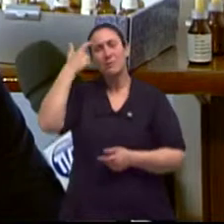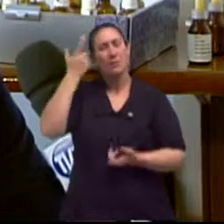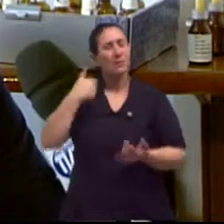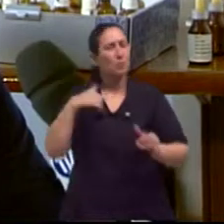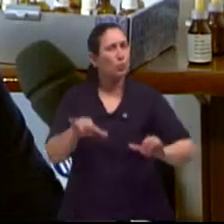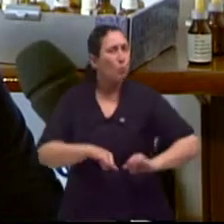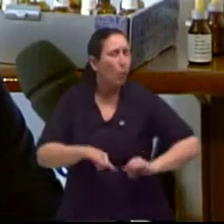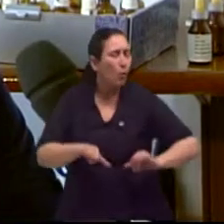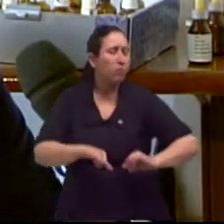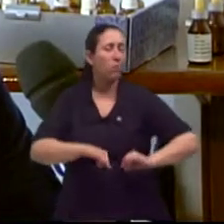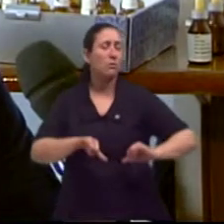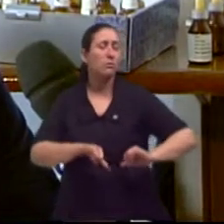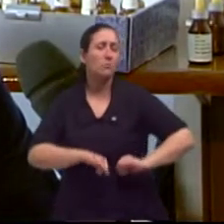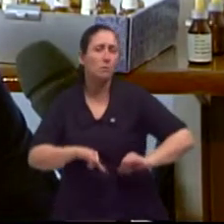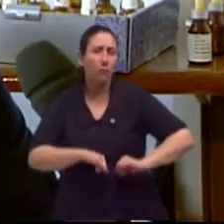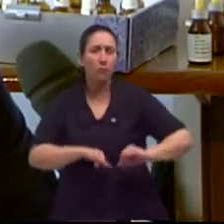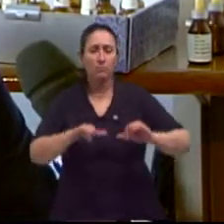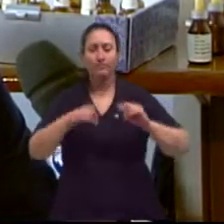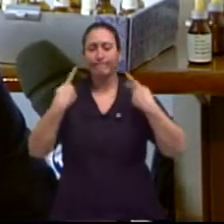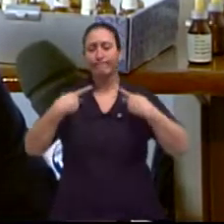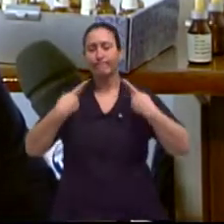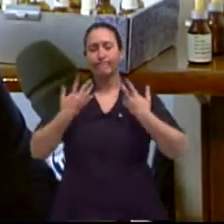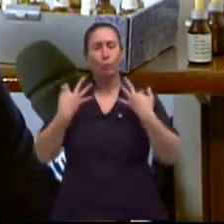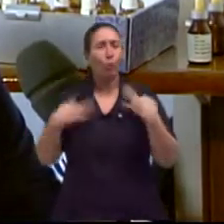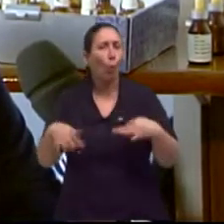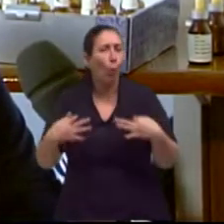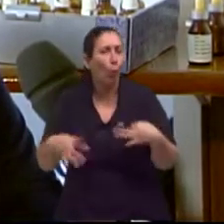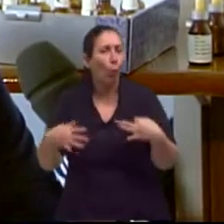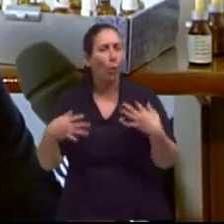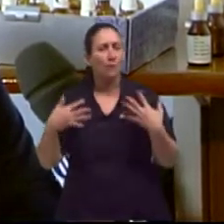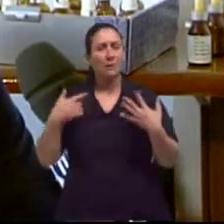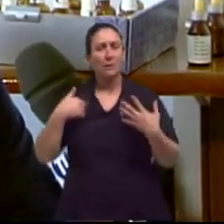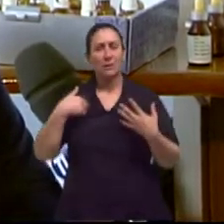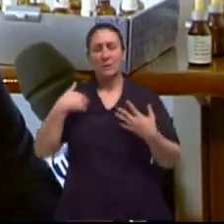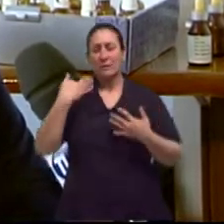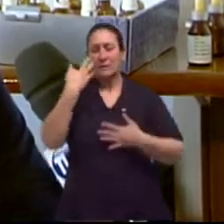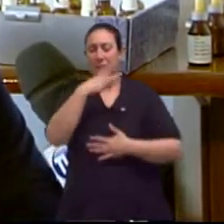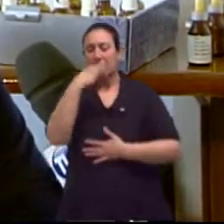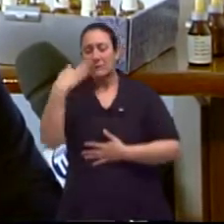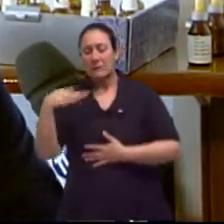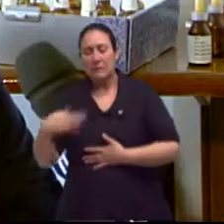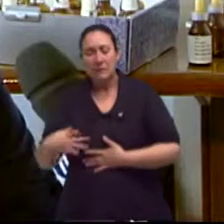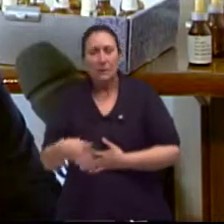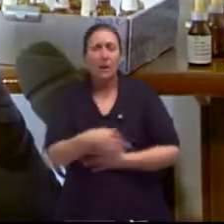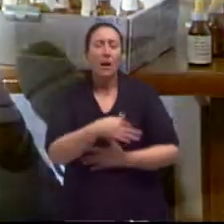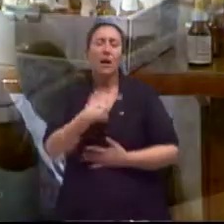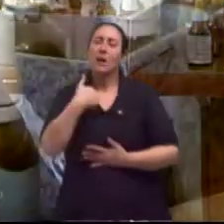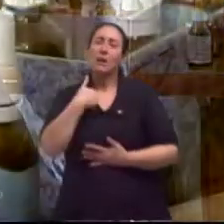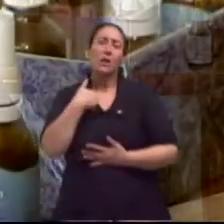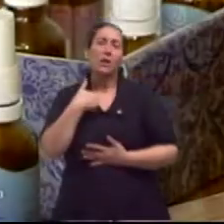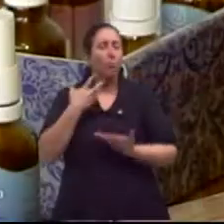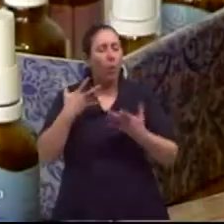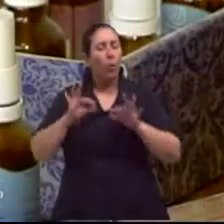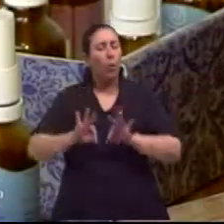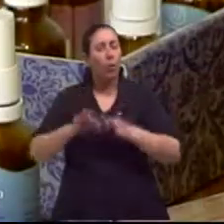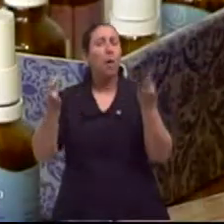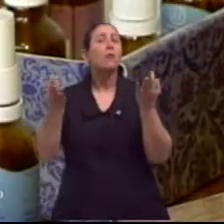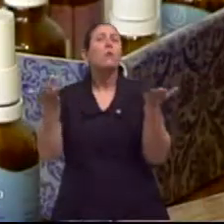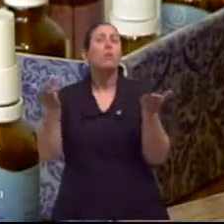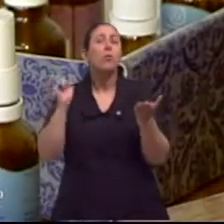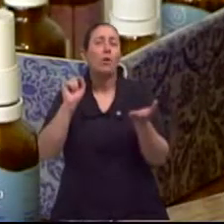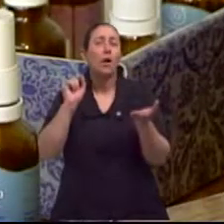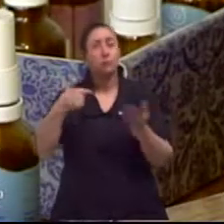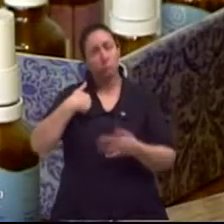não vou ficar sofrendo com essas dores terríveis e que eu vou me curar. Então,